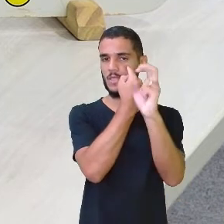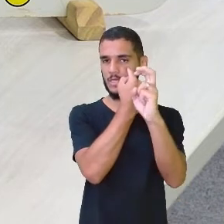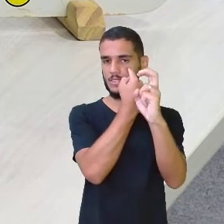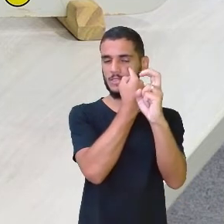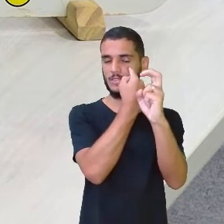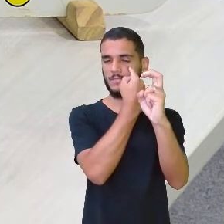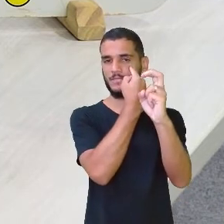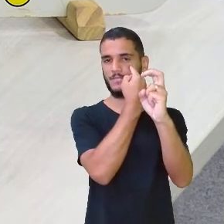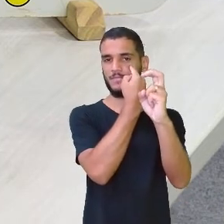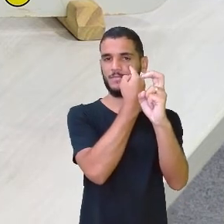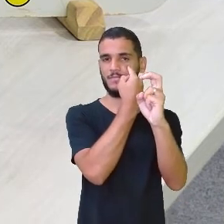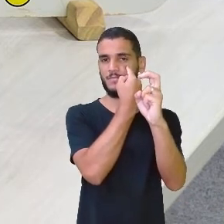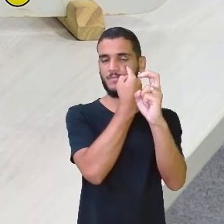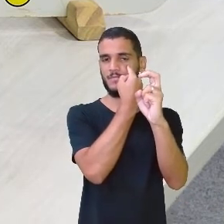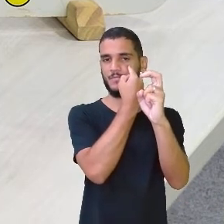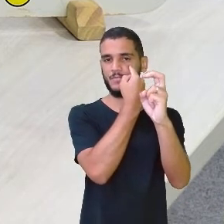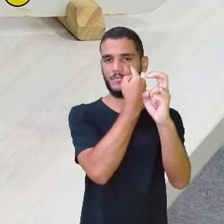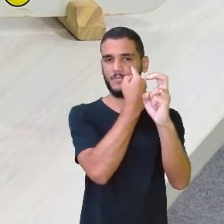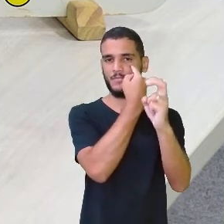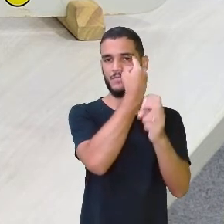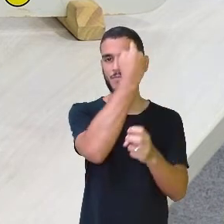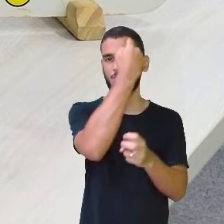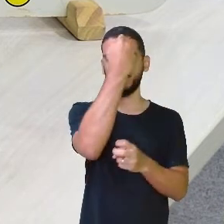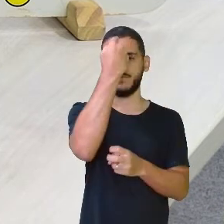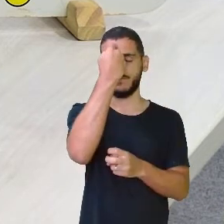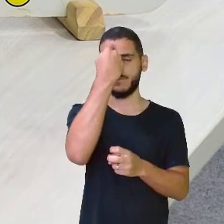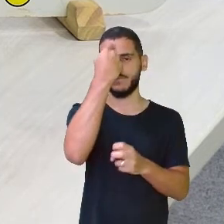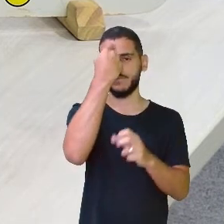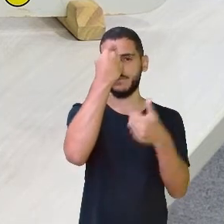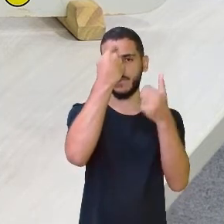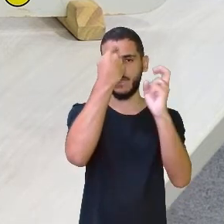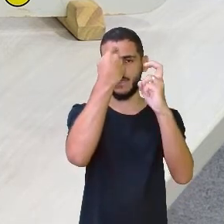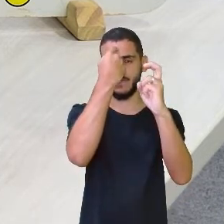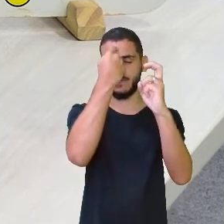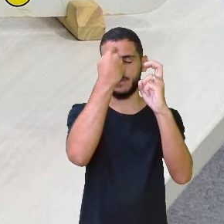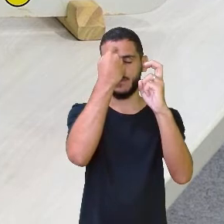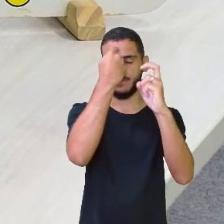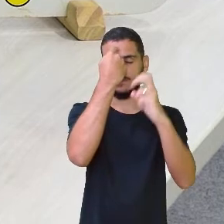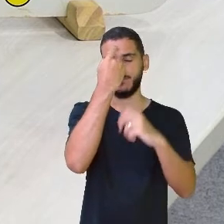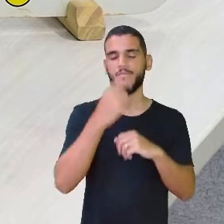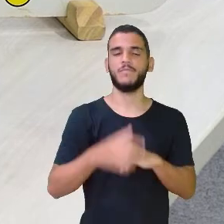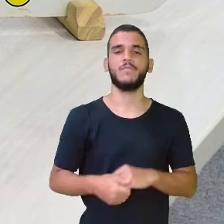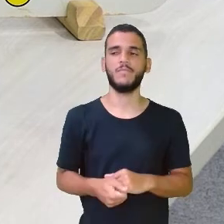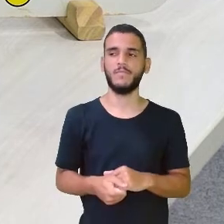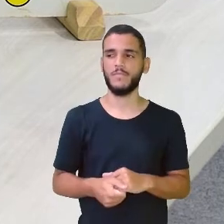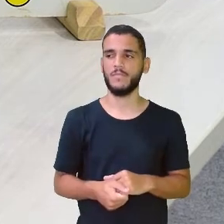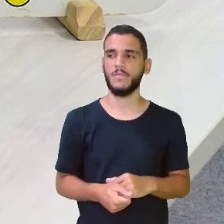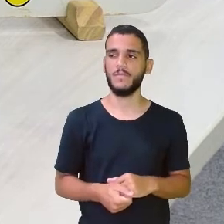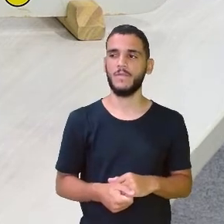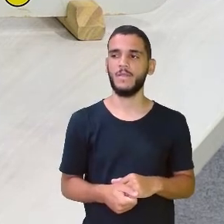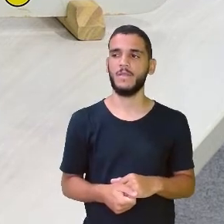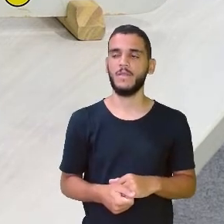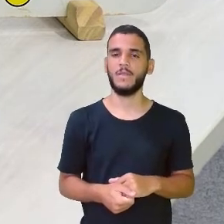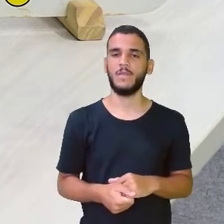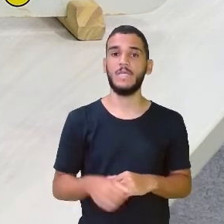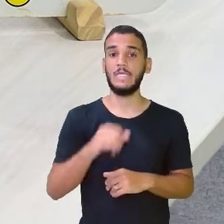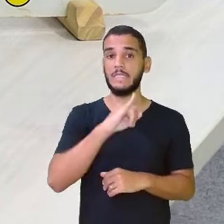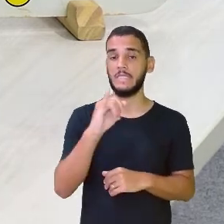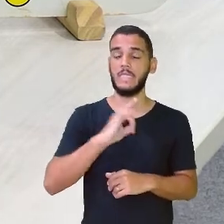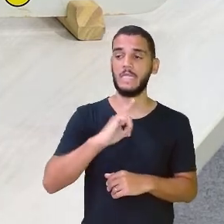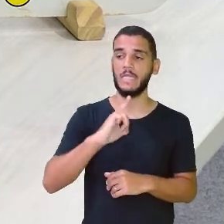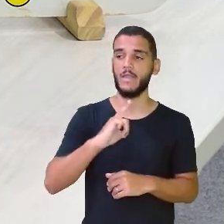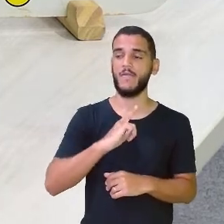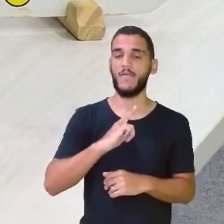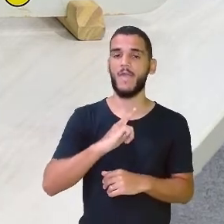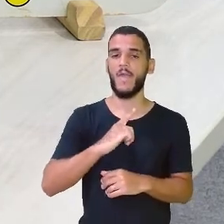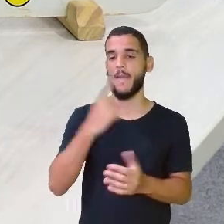minutos. E a última parada, mais 15, ó... 5, 10, 15. Ih, minha gente, ó... Se eu tivesse o meu ponteiro